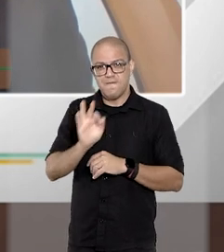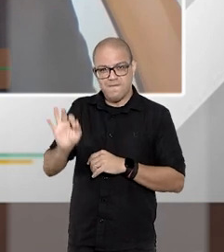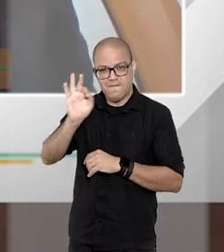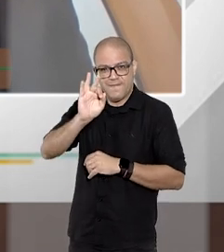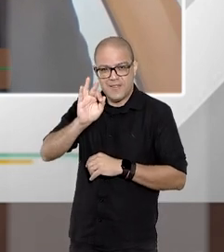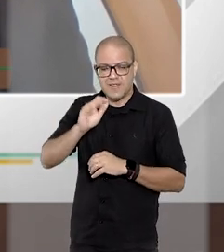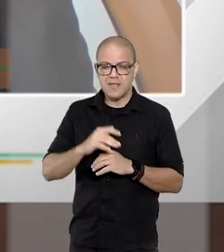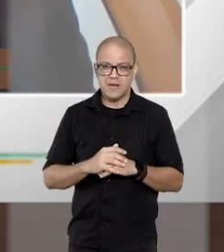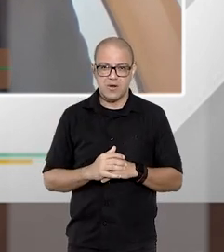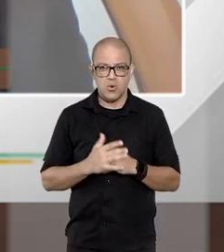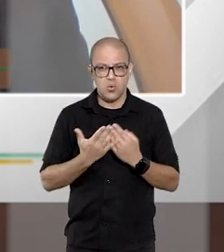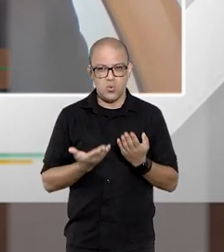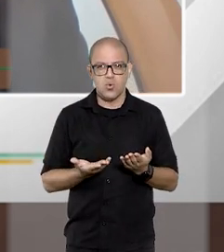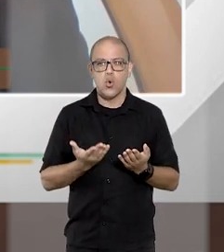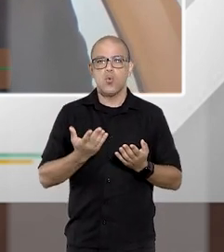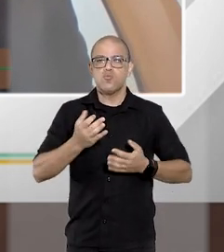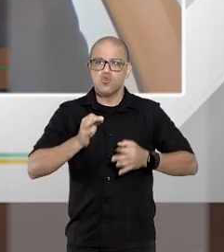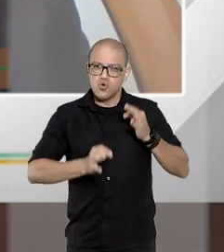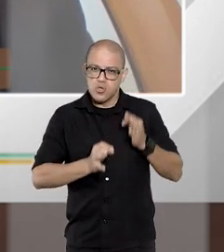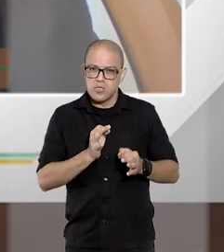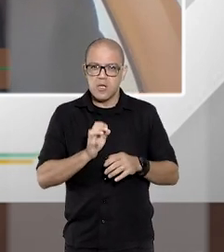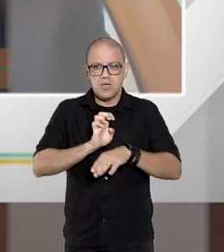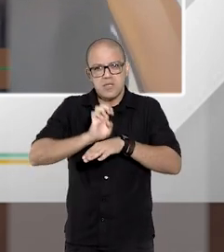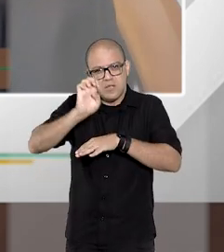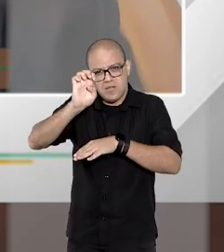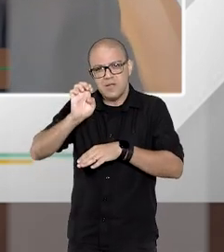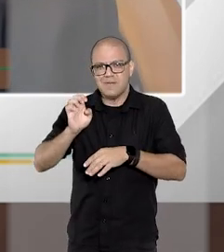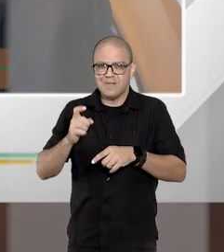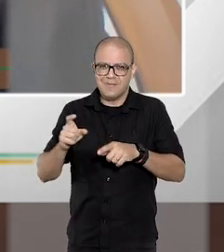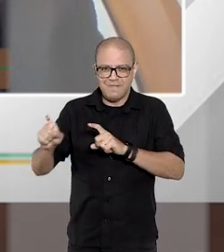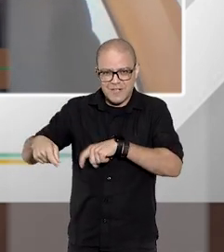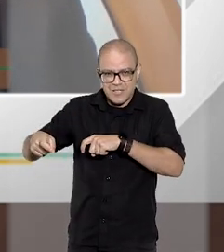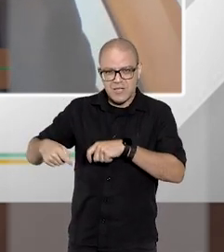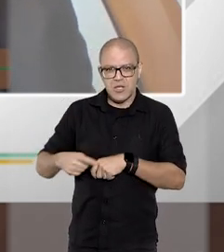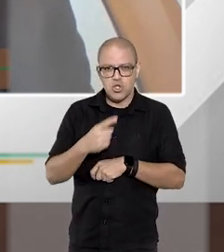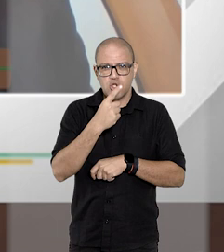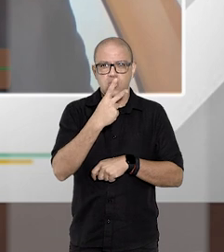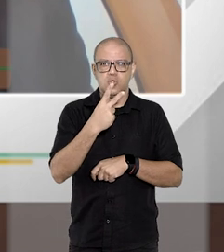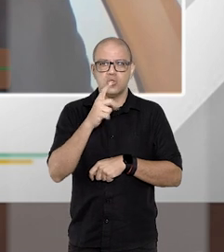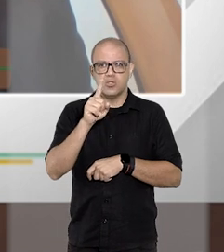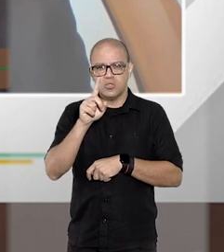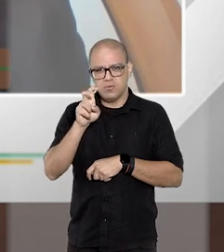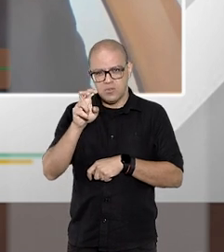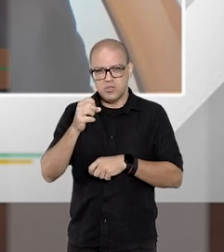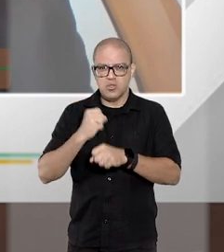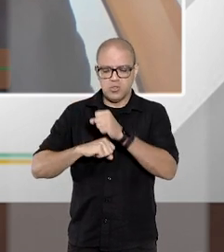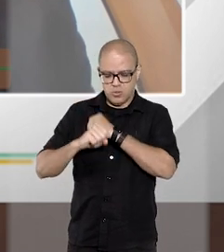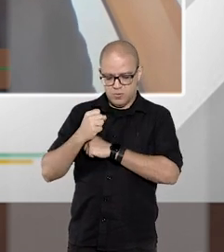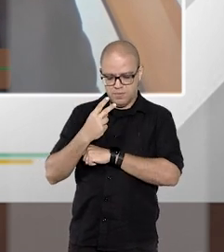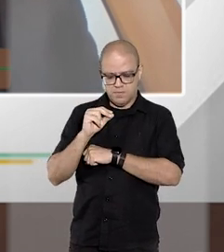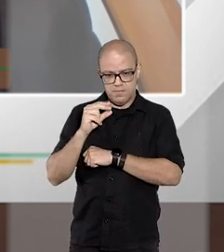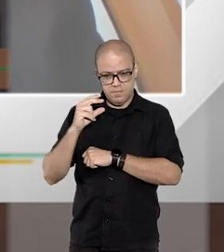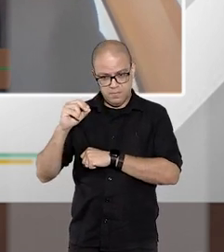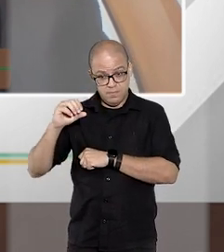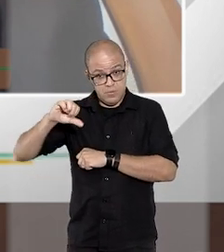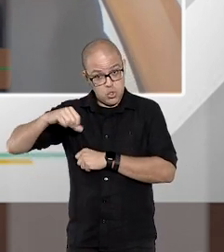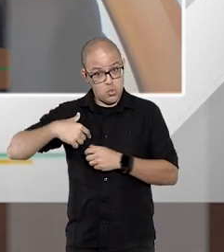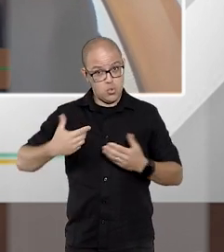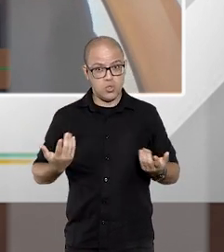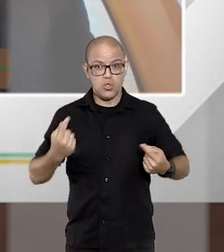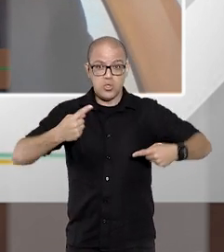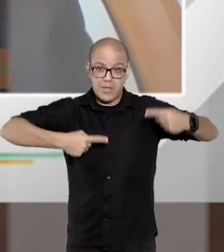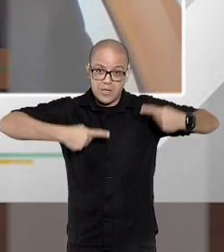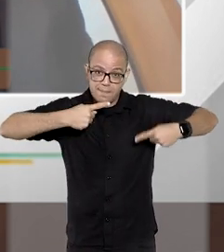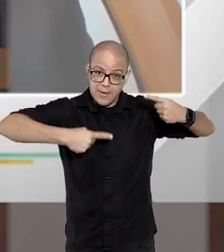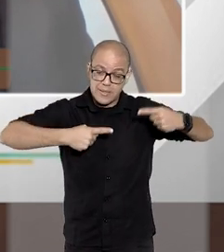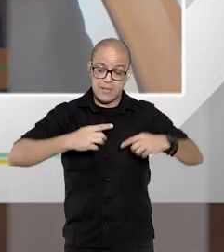federal, como os juizados estaduais de fazenda, o da 12.153, 2009, que é o que nós estamos hoje